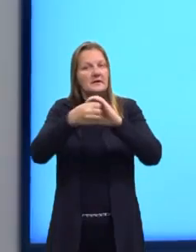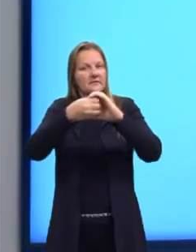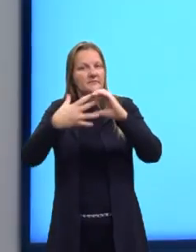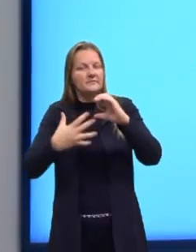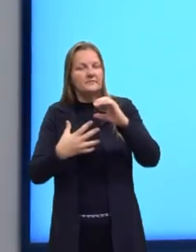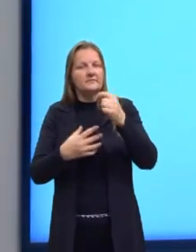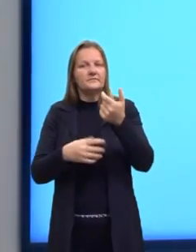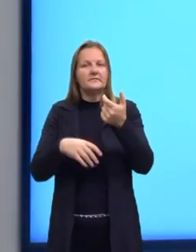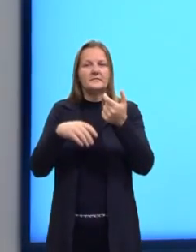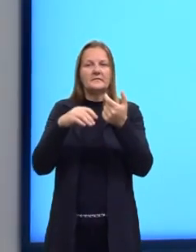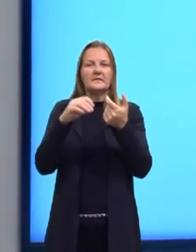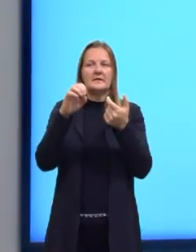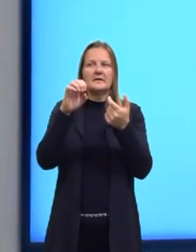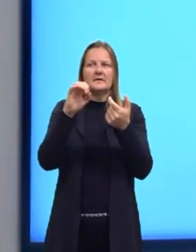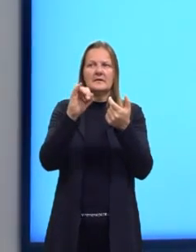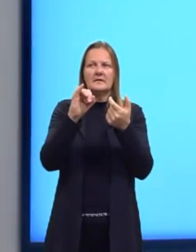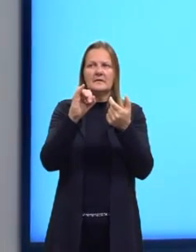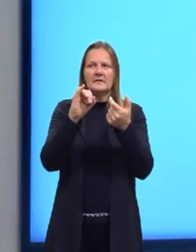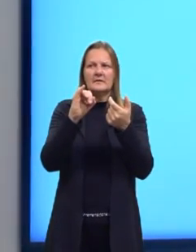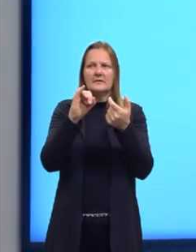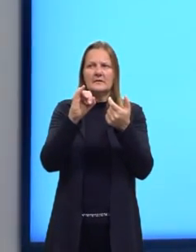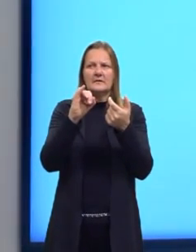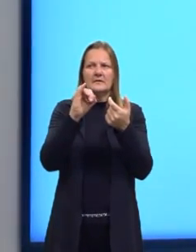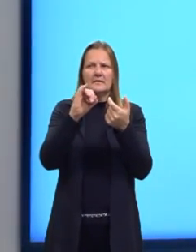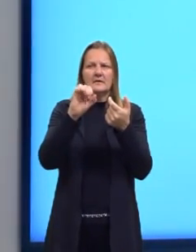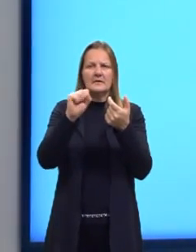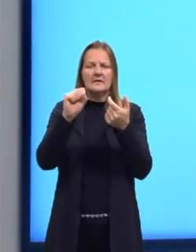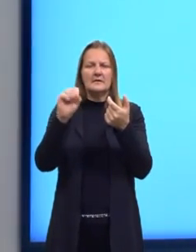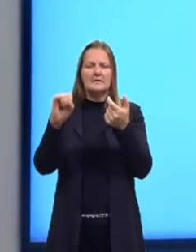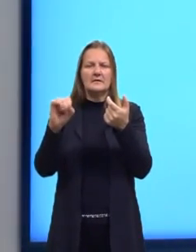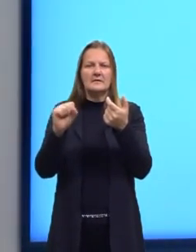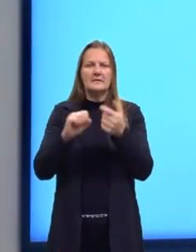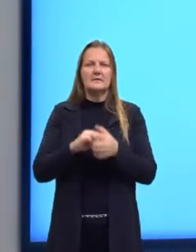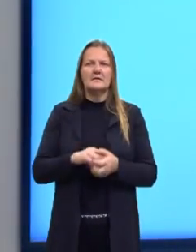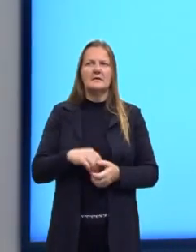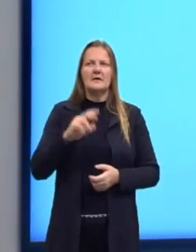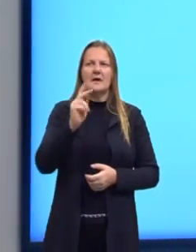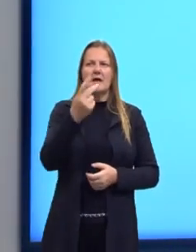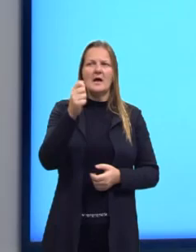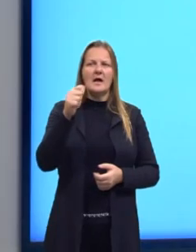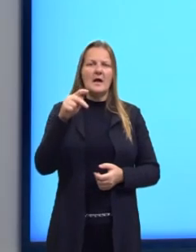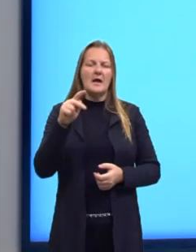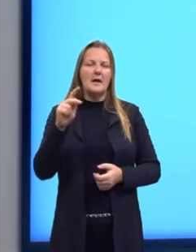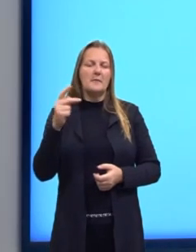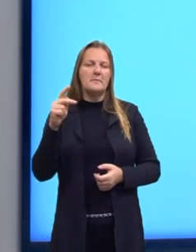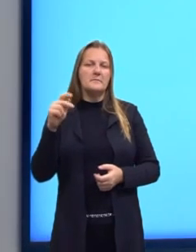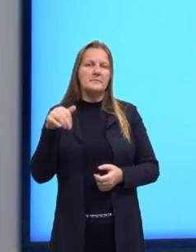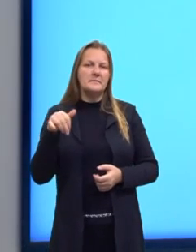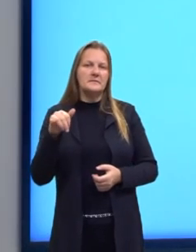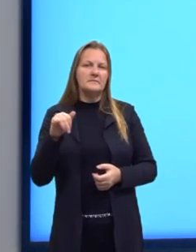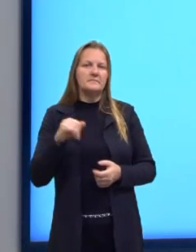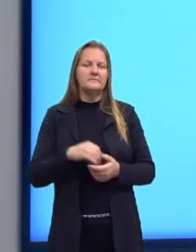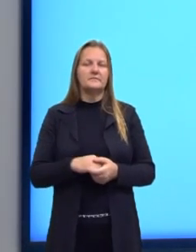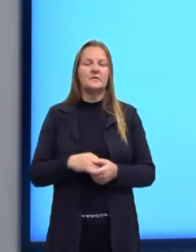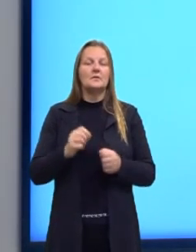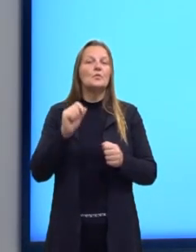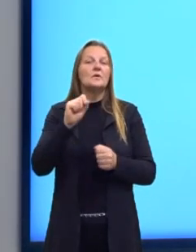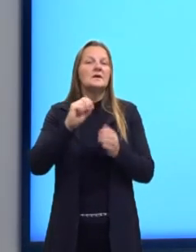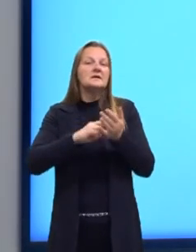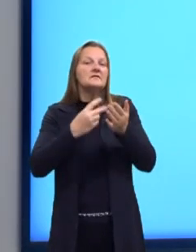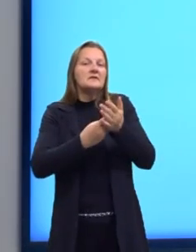né? De qual substantivo que ele parte? Do happy, né? Então, happiness seria alegria.